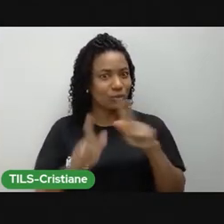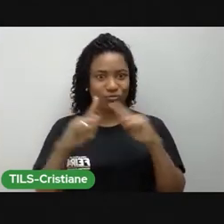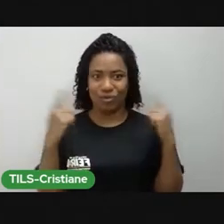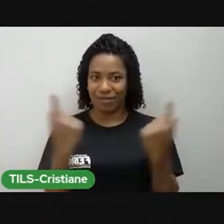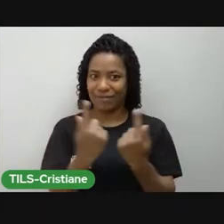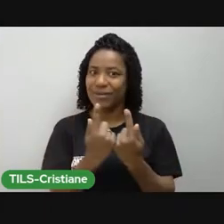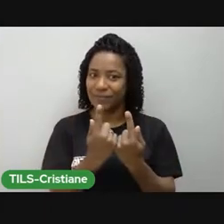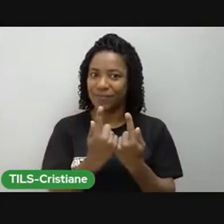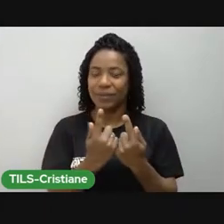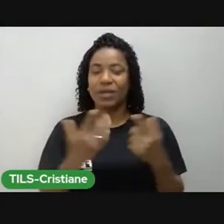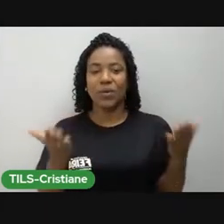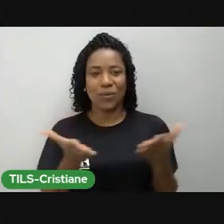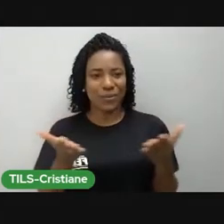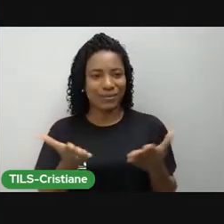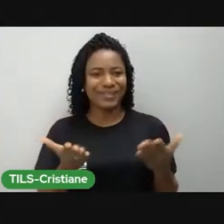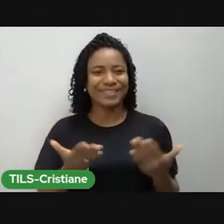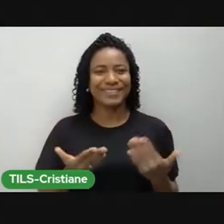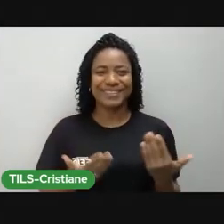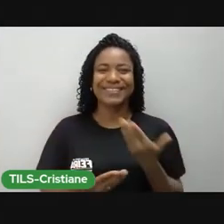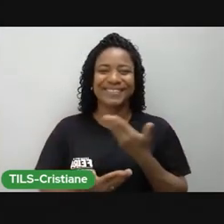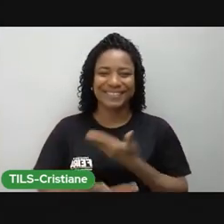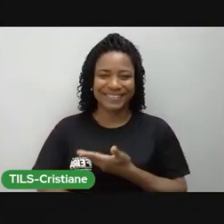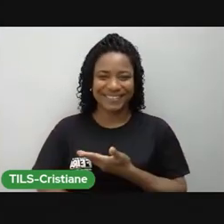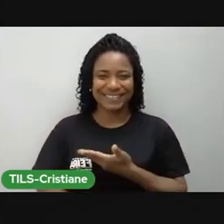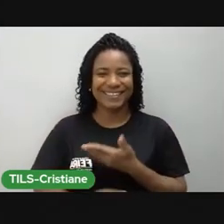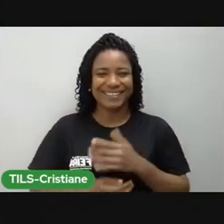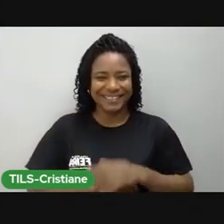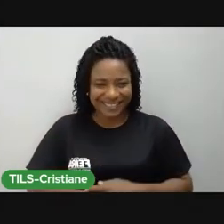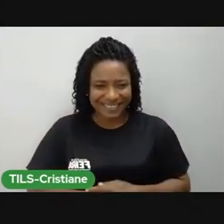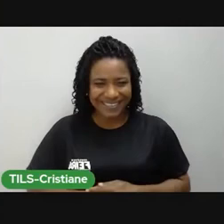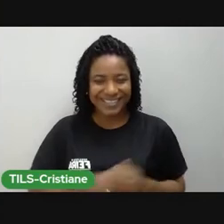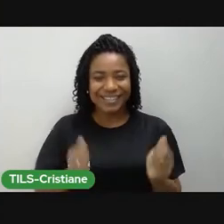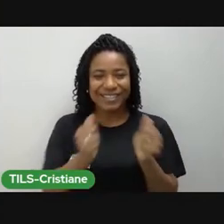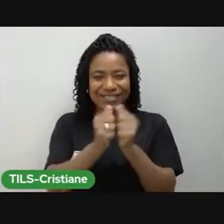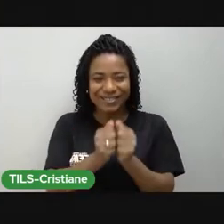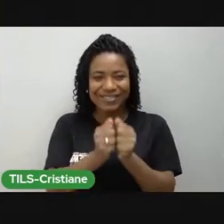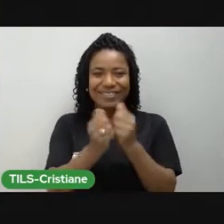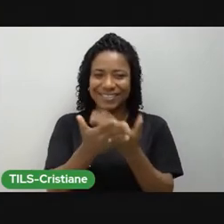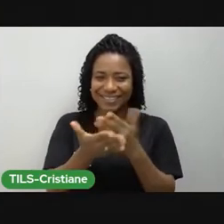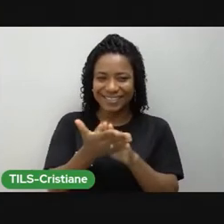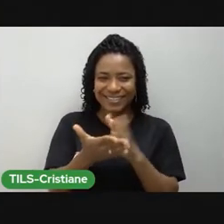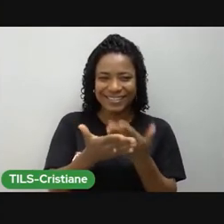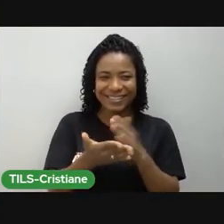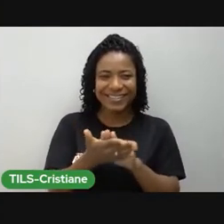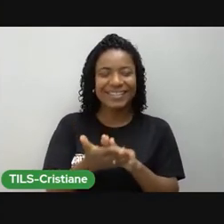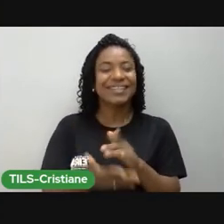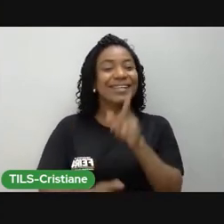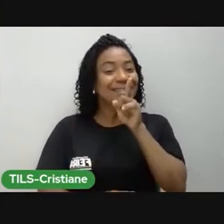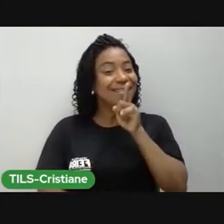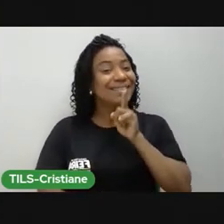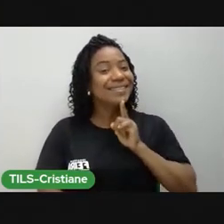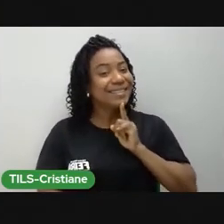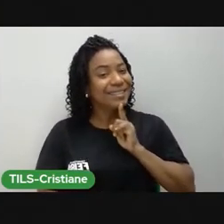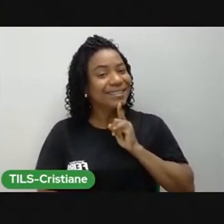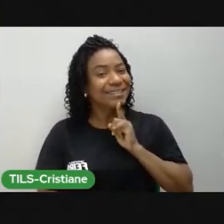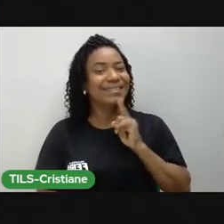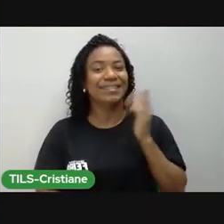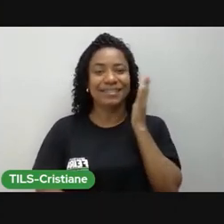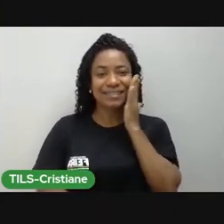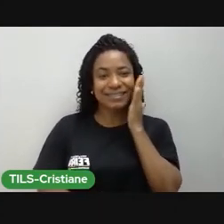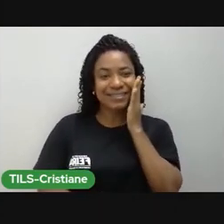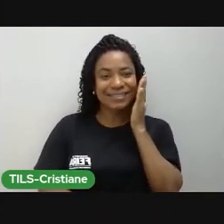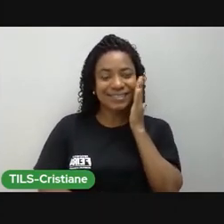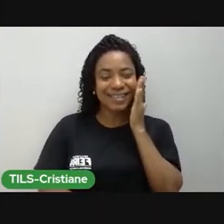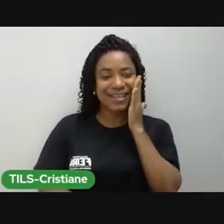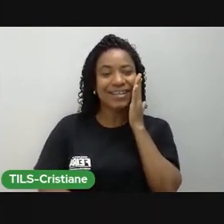Eu hoje, né, tô acompanhada mais uma vez da nossa companheirinha Cristiane, né, e como vocês sabem, a gente começa